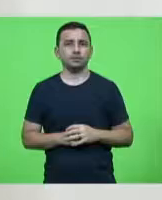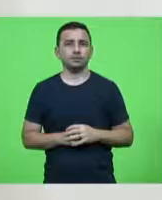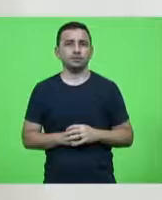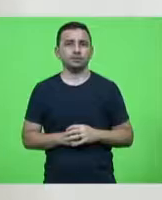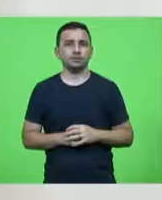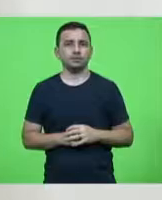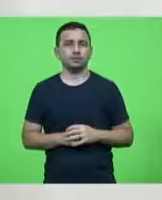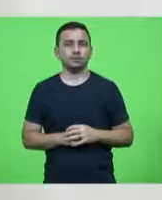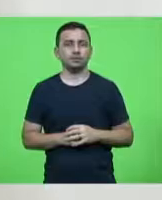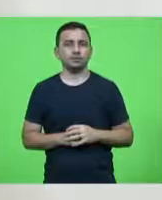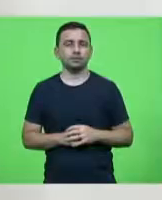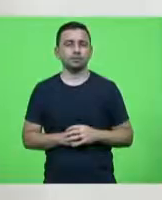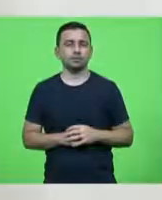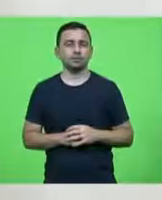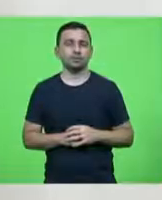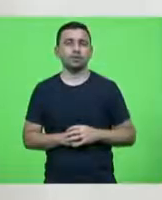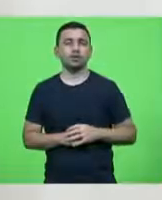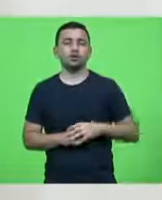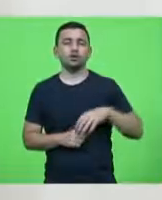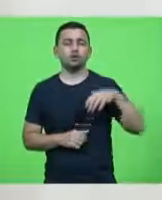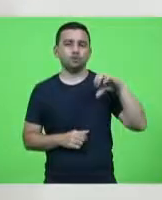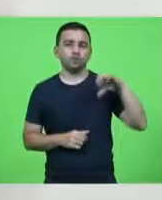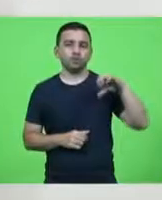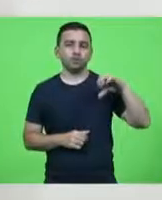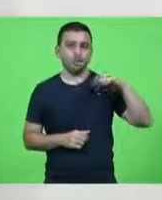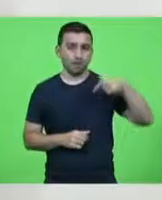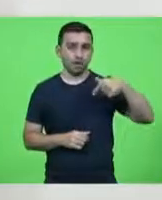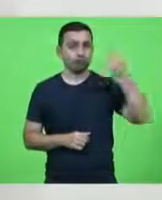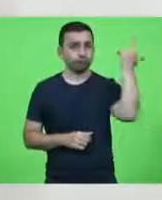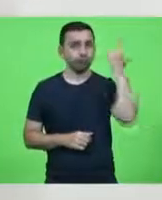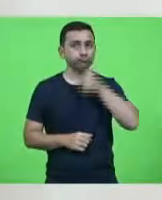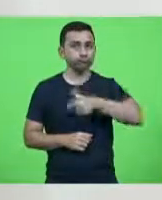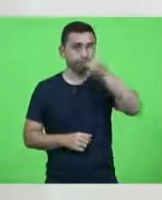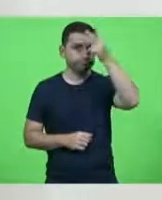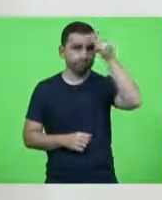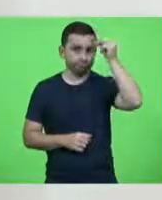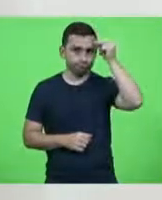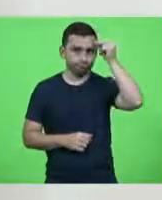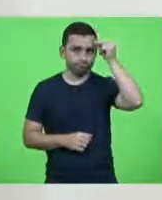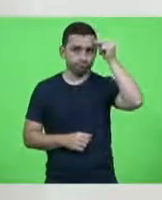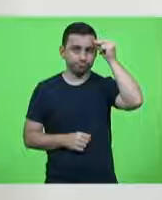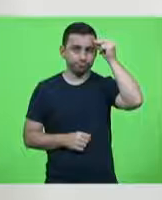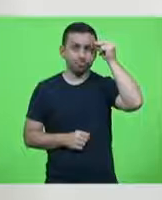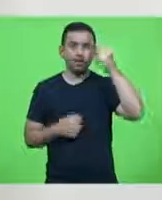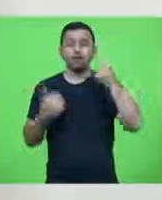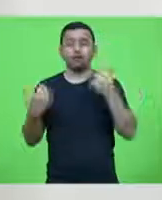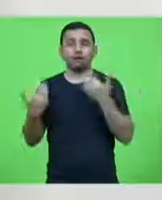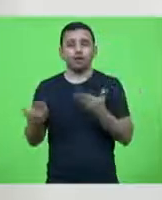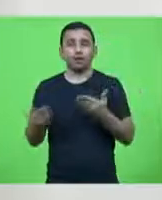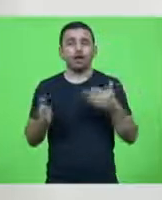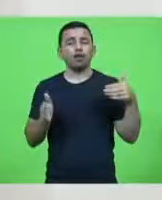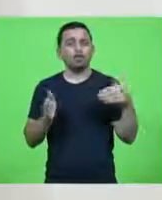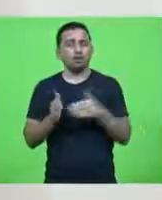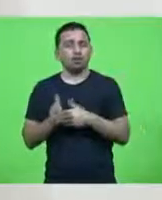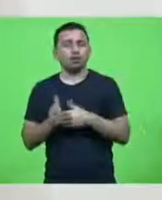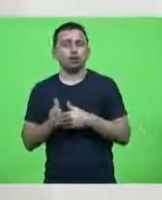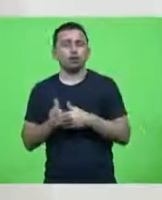Aliás, em 97 foi eleito prefeito dessa cidade, onde ficou até o ano de 2000.